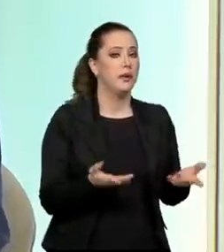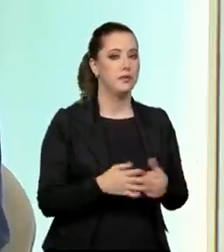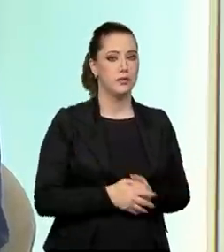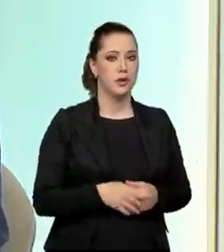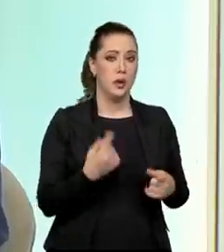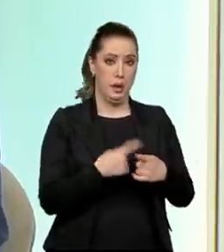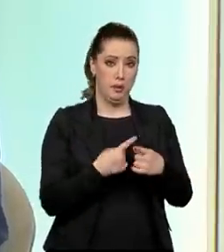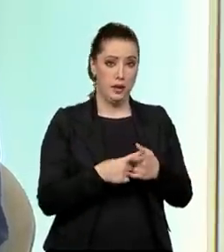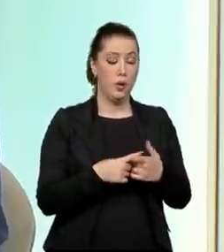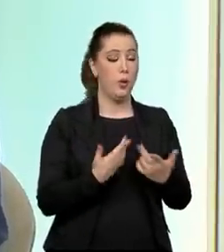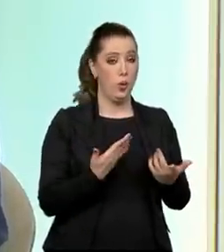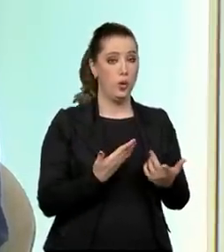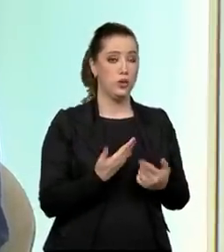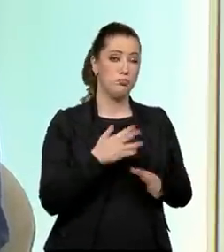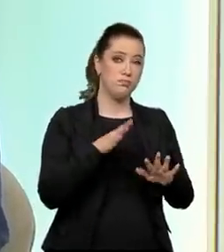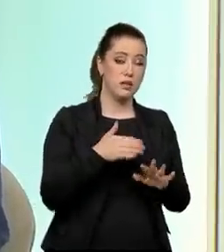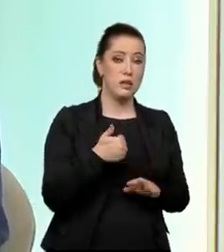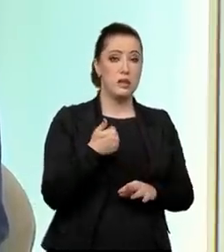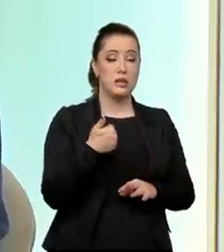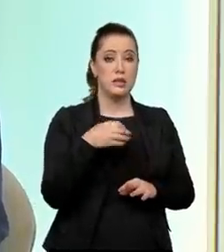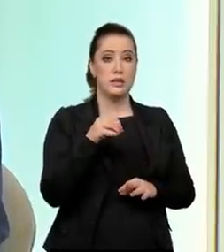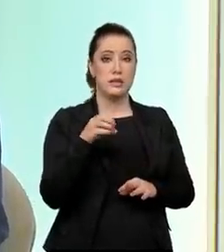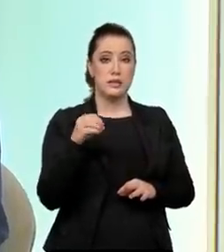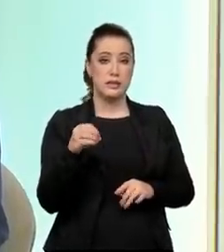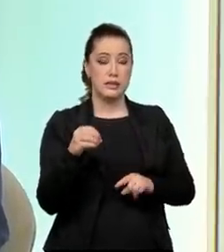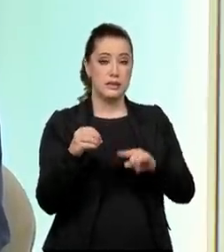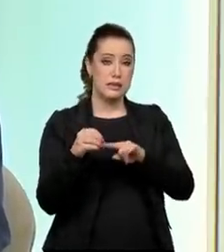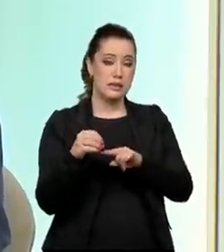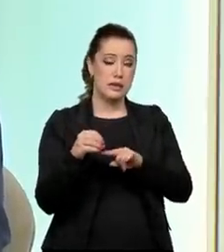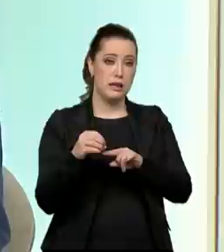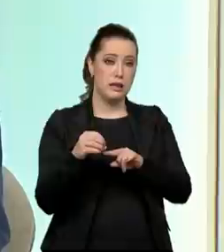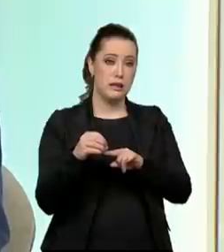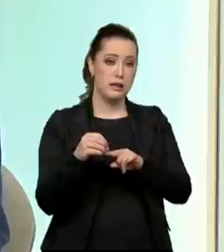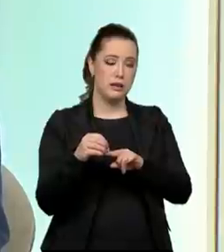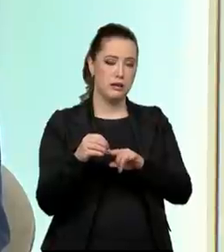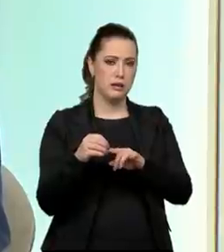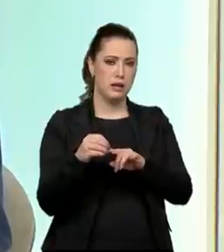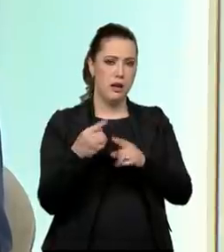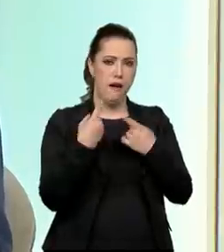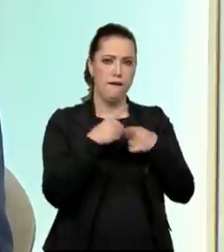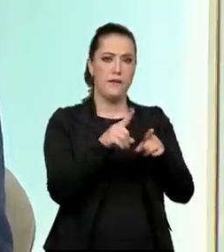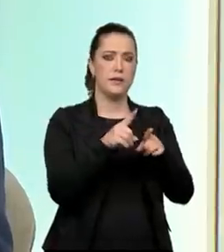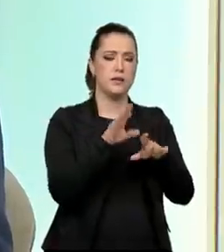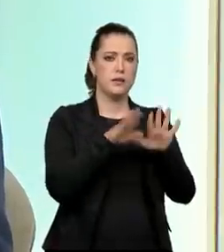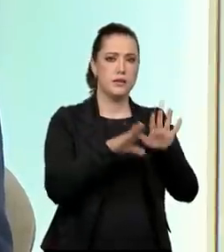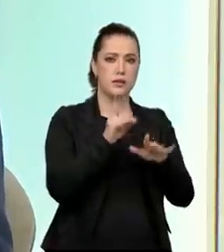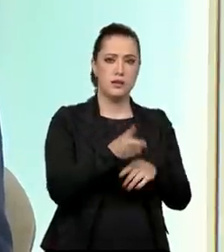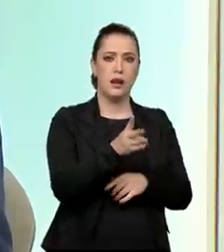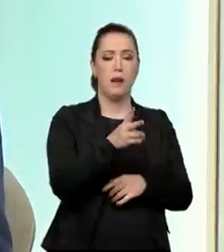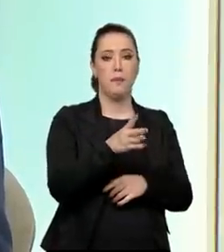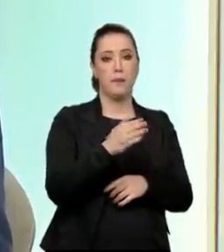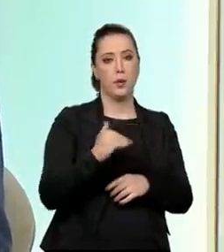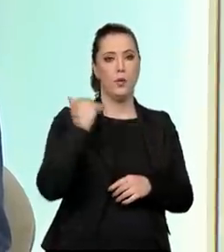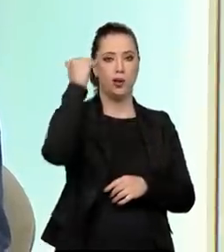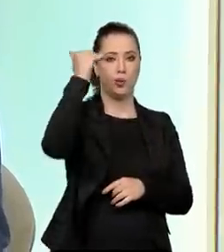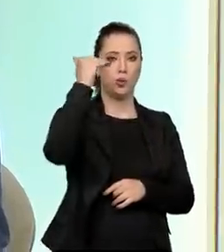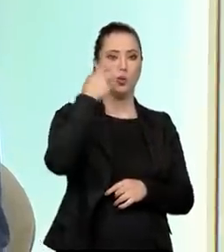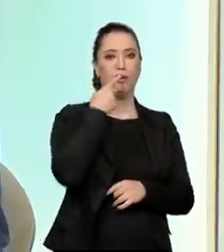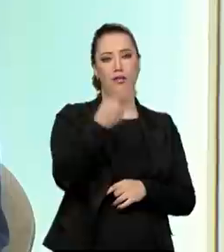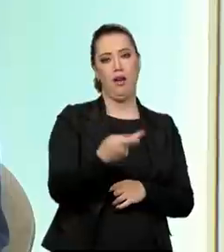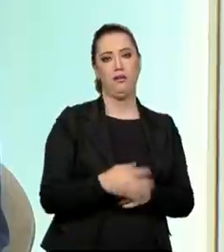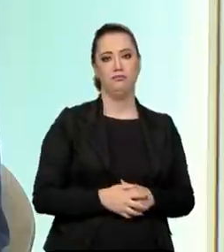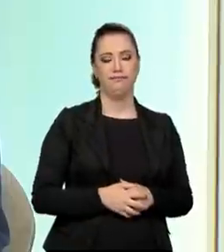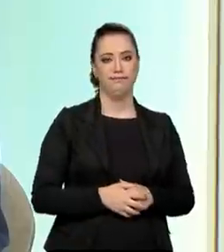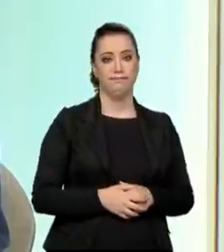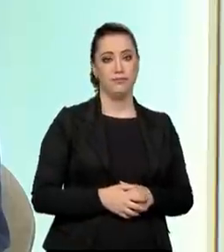denúncias de violência contra a criança e o adolescente, 94 é um adulto que faz. Só em 6%